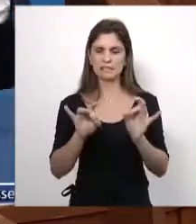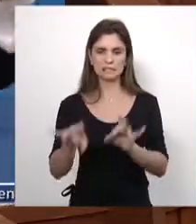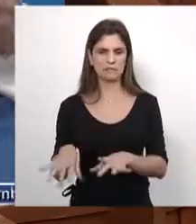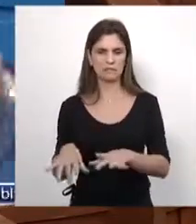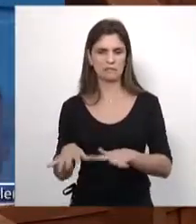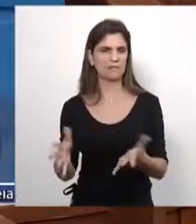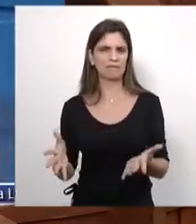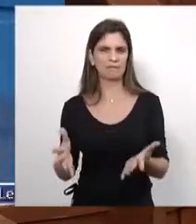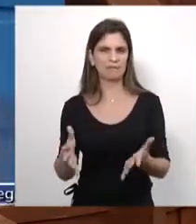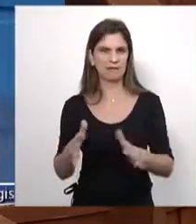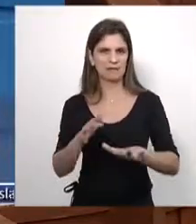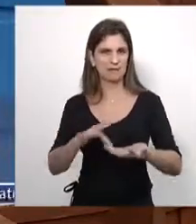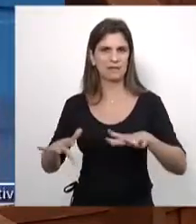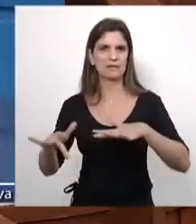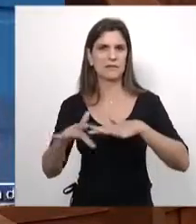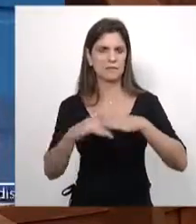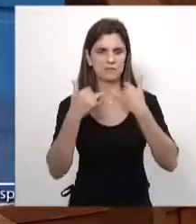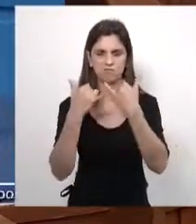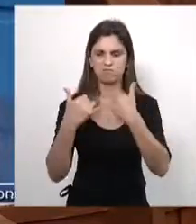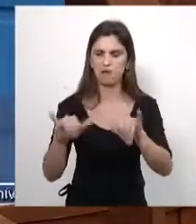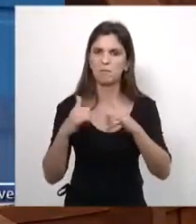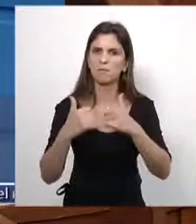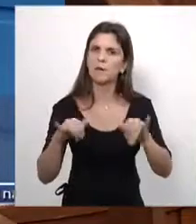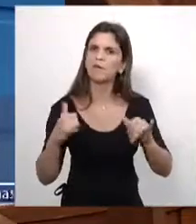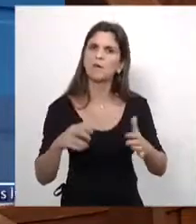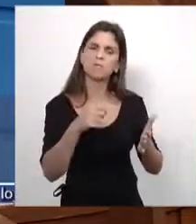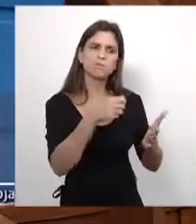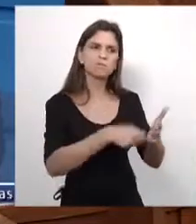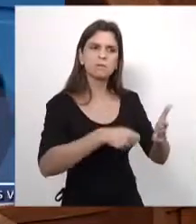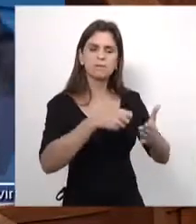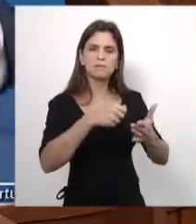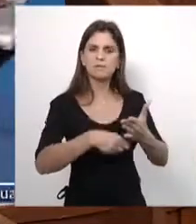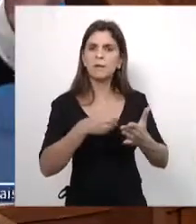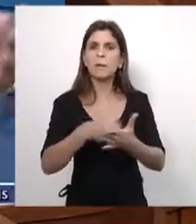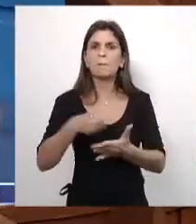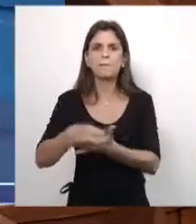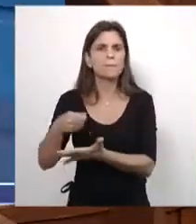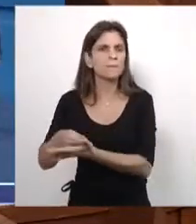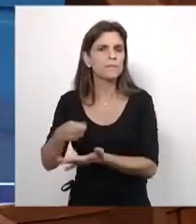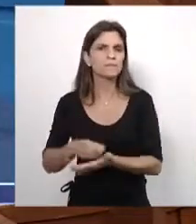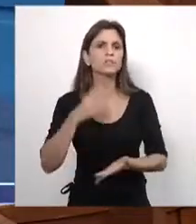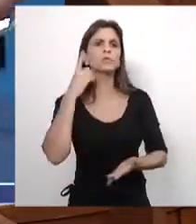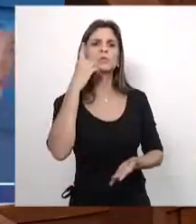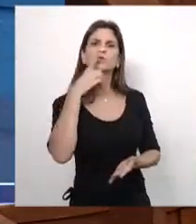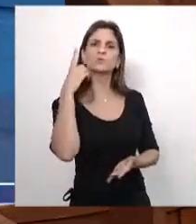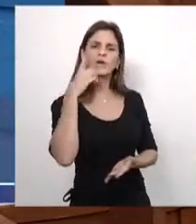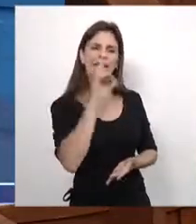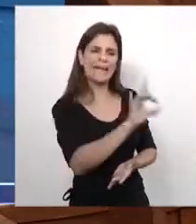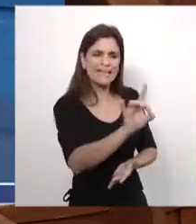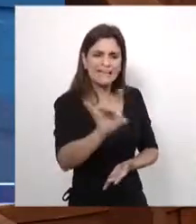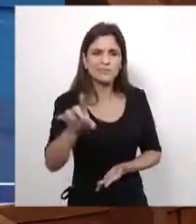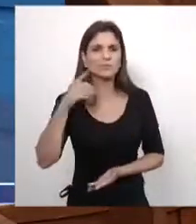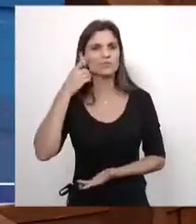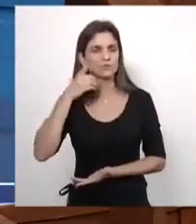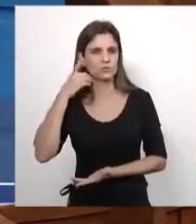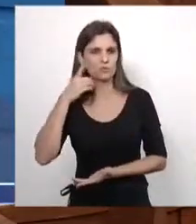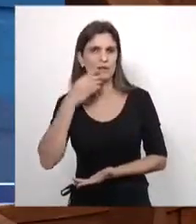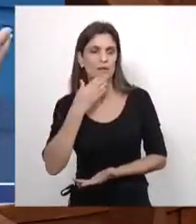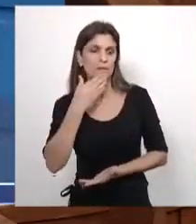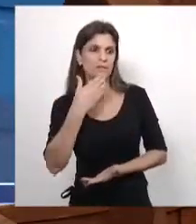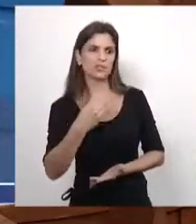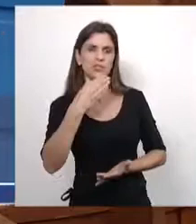mídia, dizendo que os deputados sendo cobrados por deputados, um e outro apresentando o nome para lá e para cá e apresentando dados com